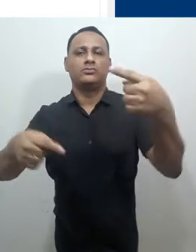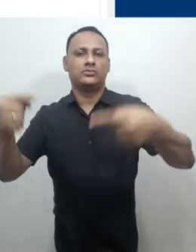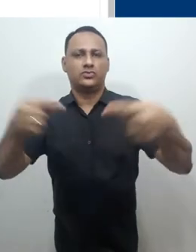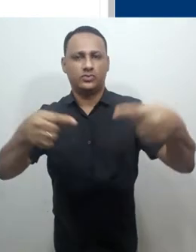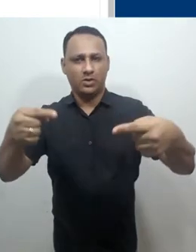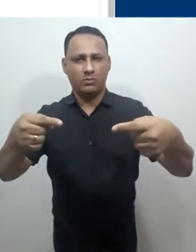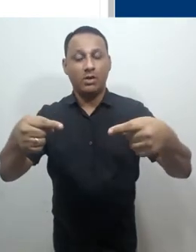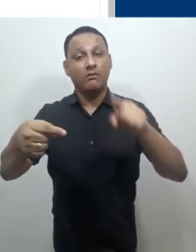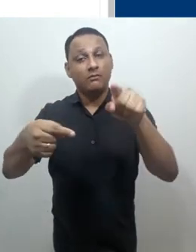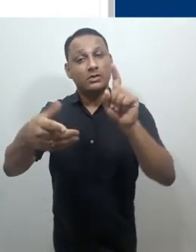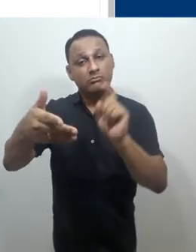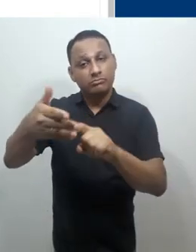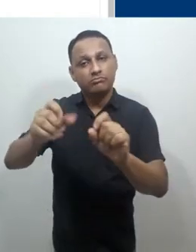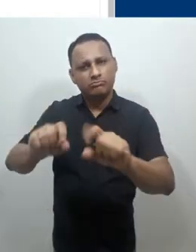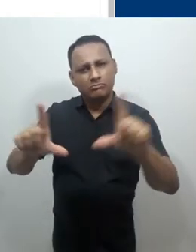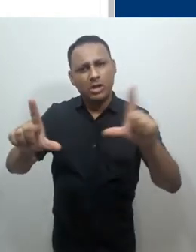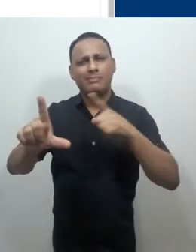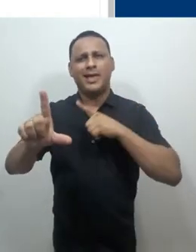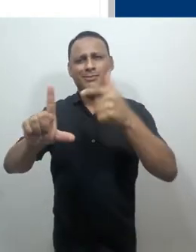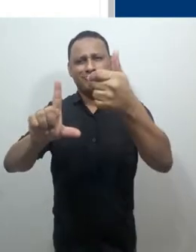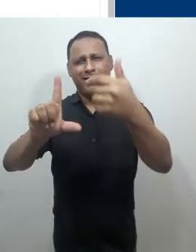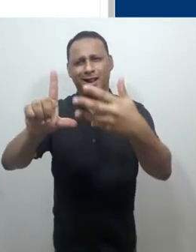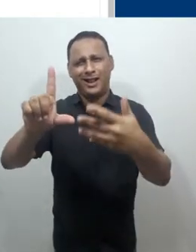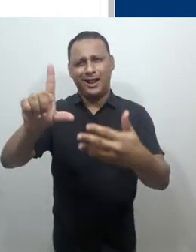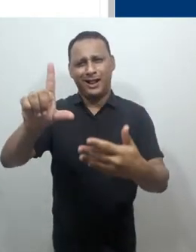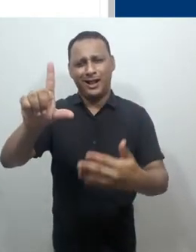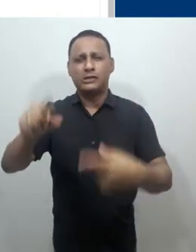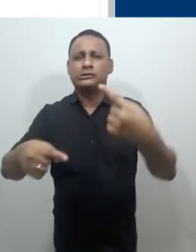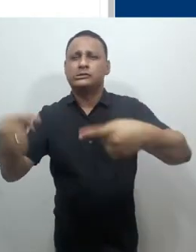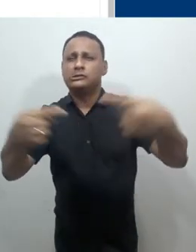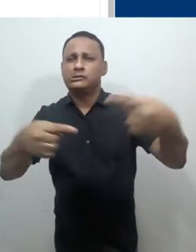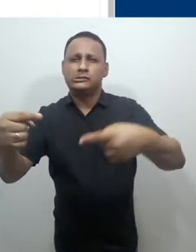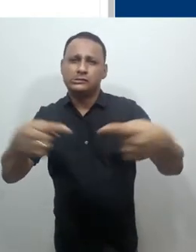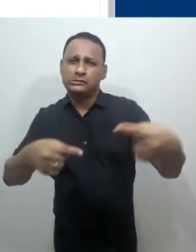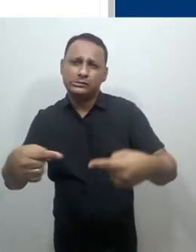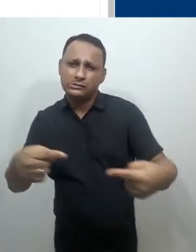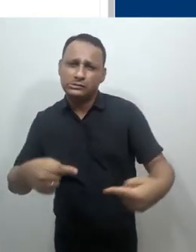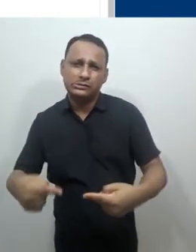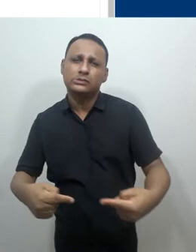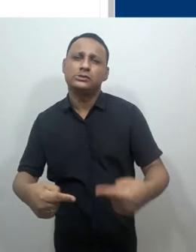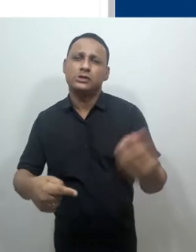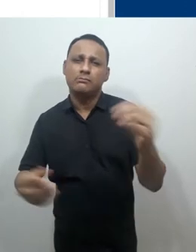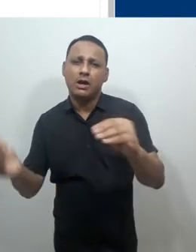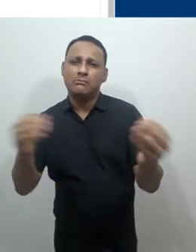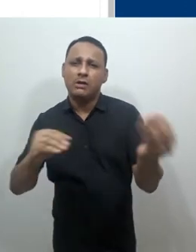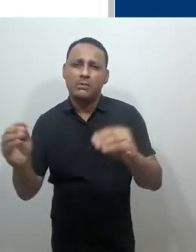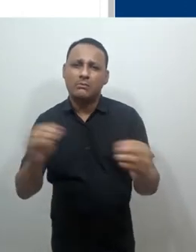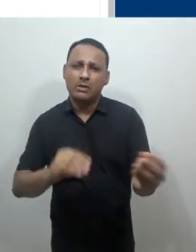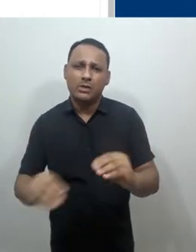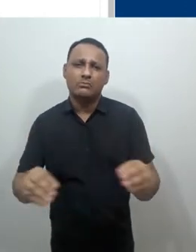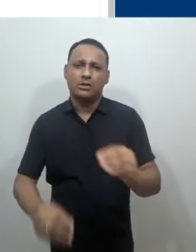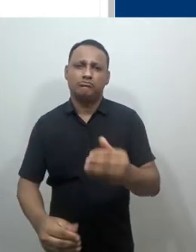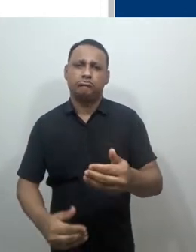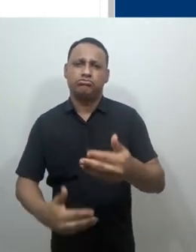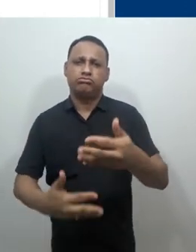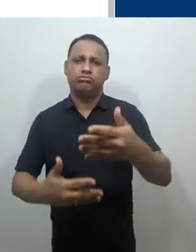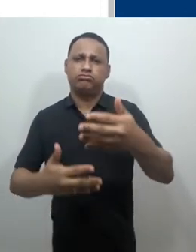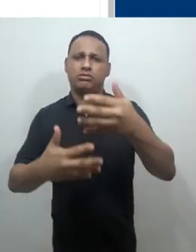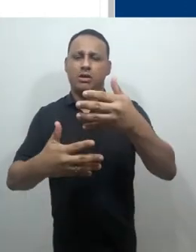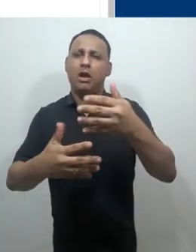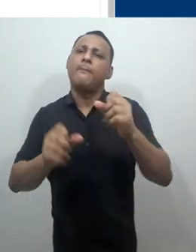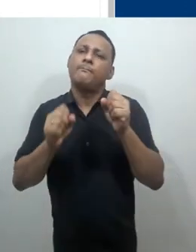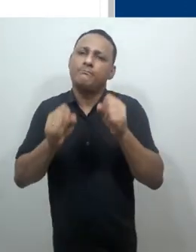e temos acesso à lista de discussões deste fórum. Aqui podemos citar